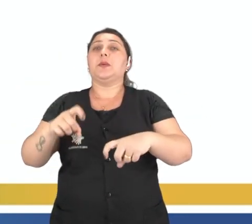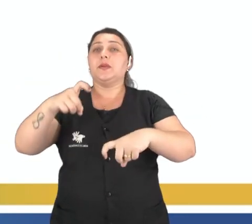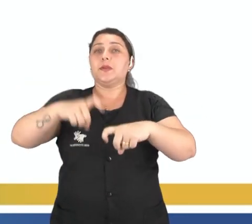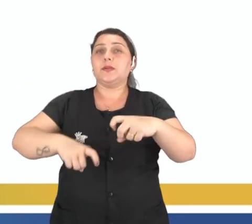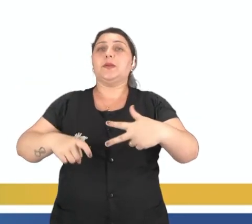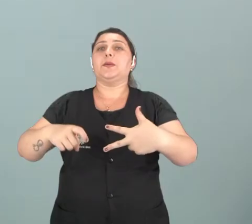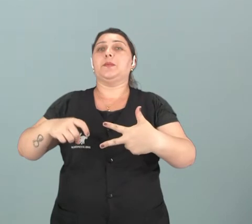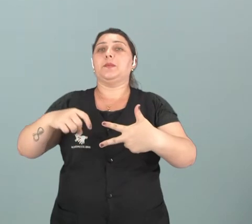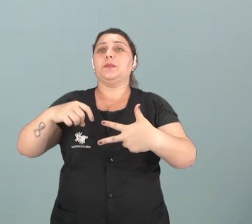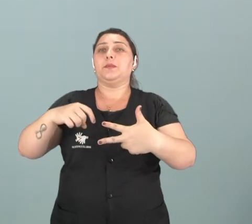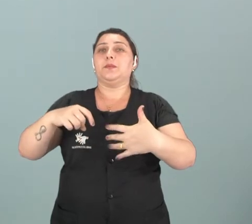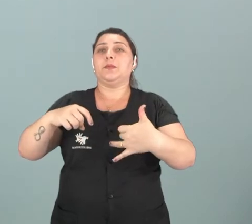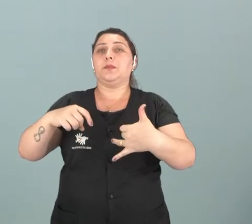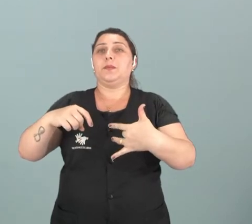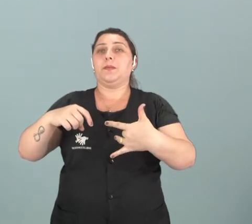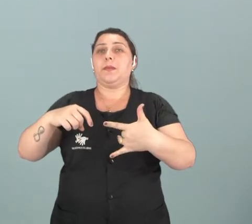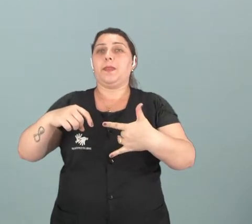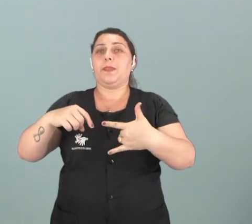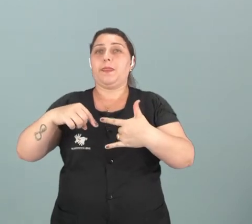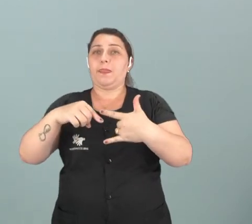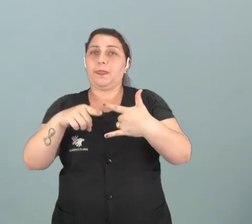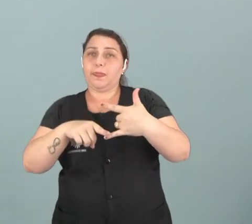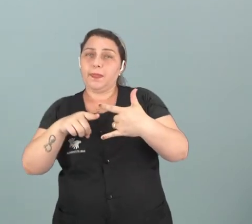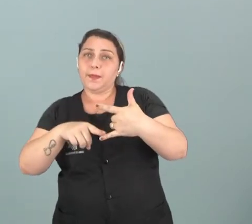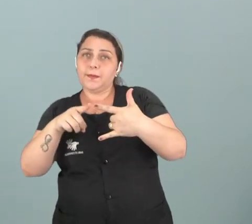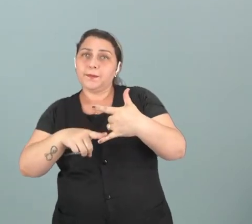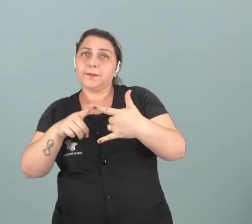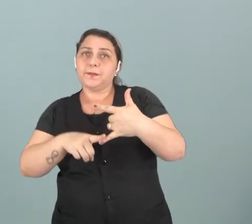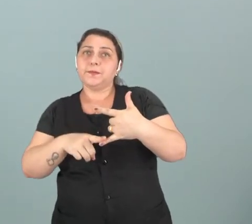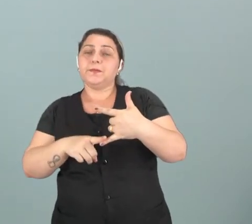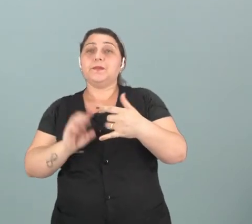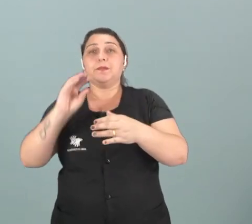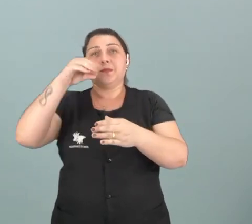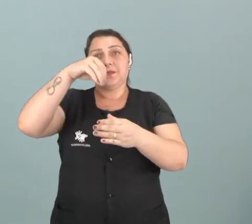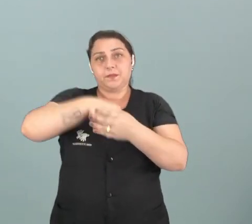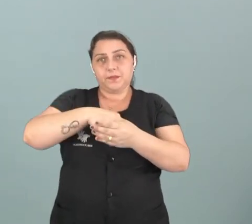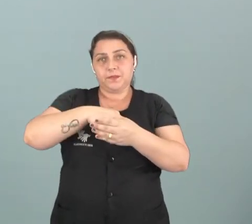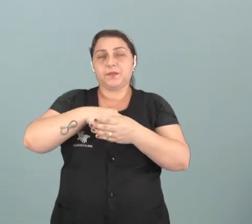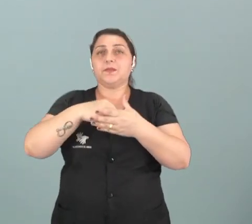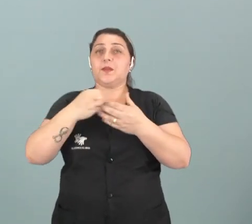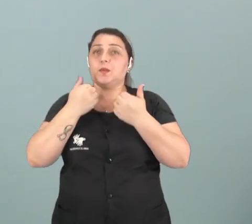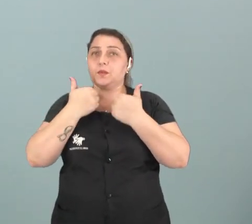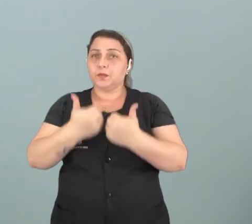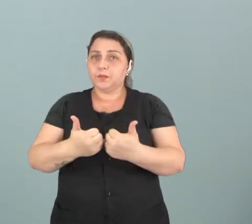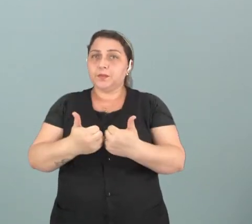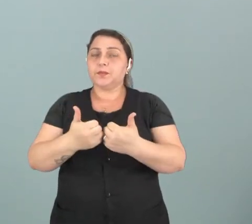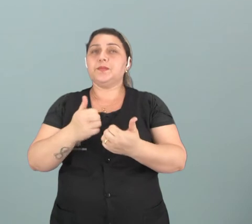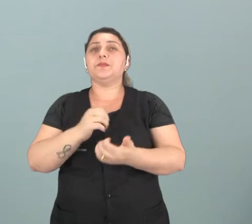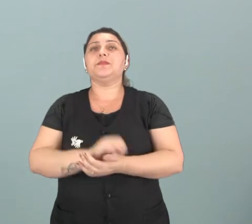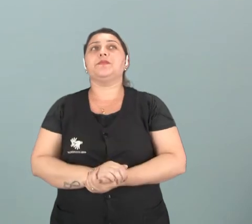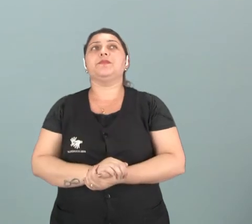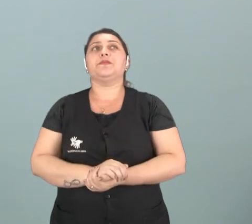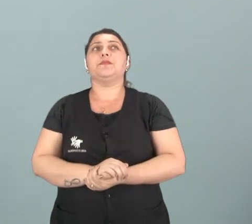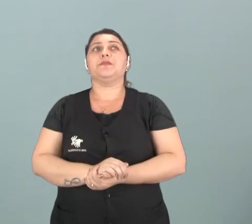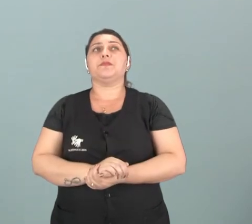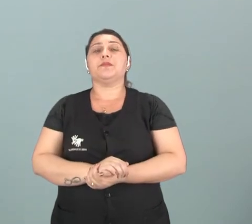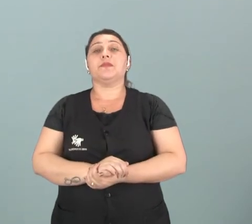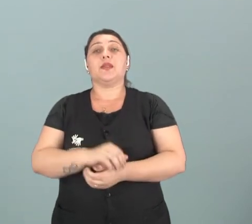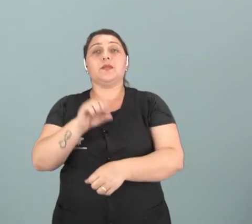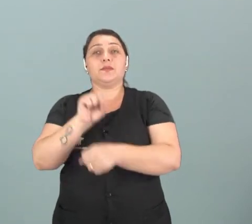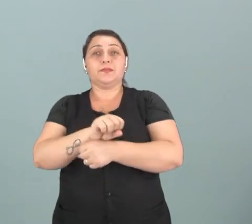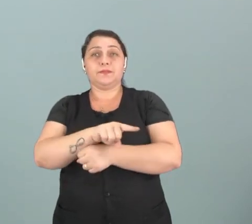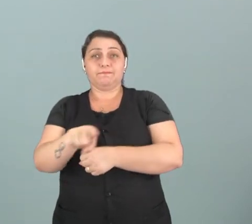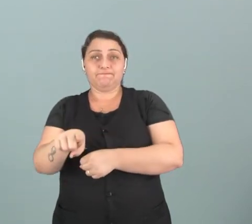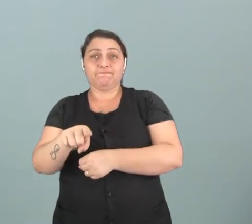tá? Então a resposta ali nós estamos representando os órgãos internos. Tudo bem? Bom pessoal, eu